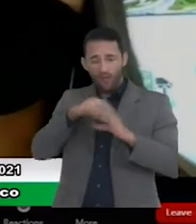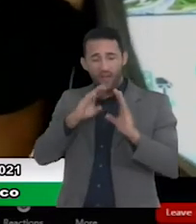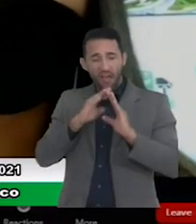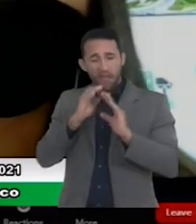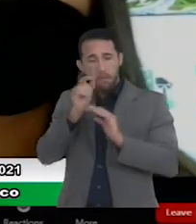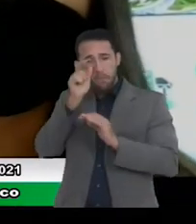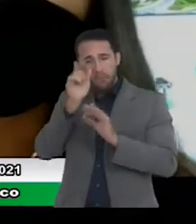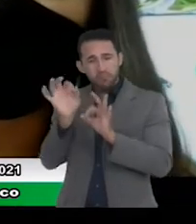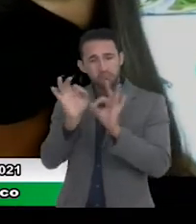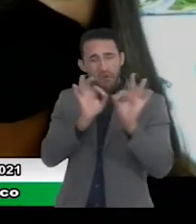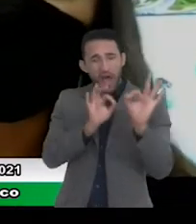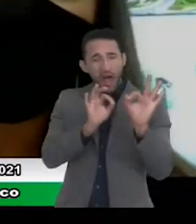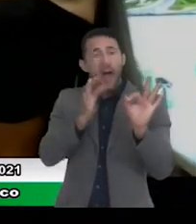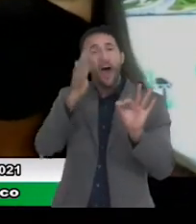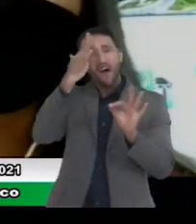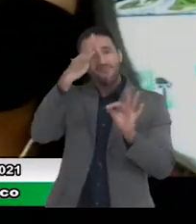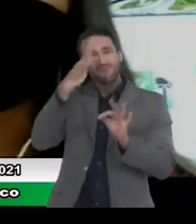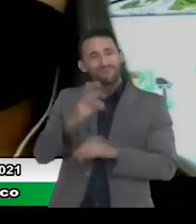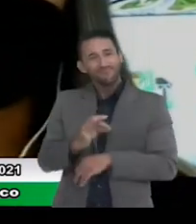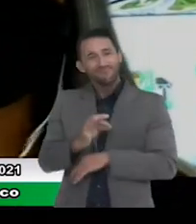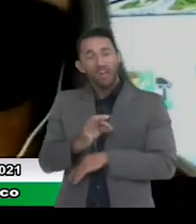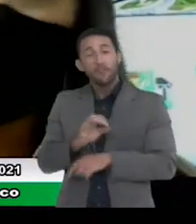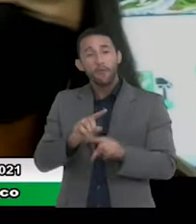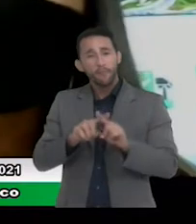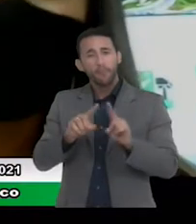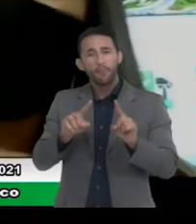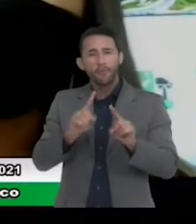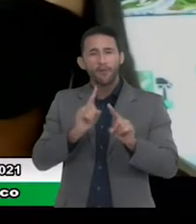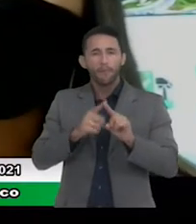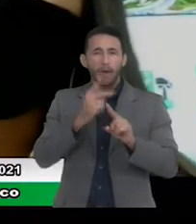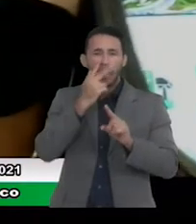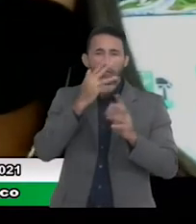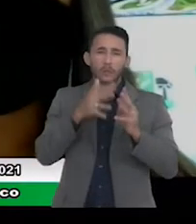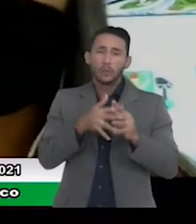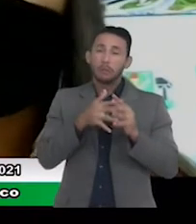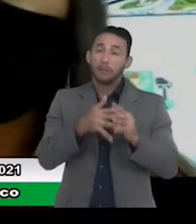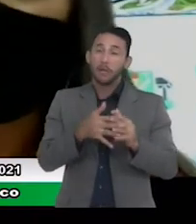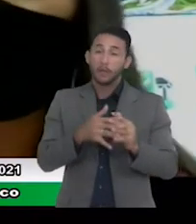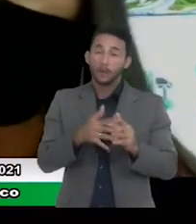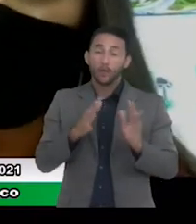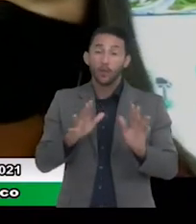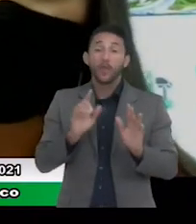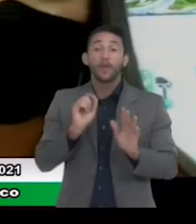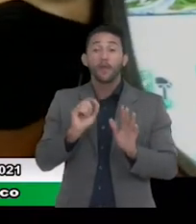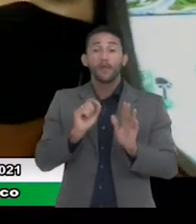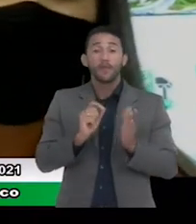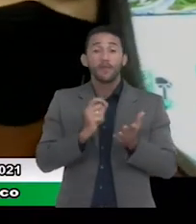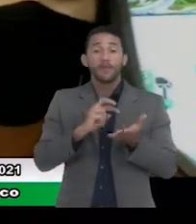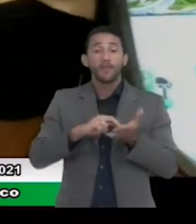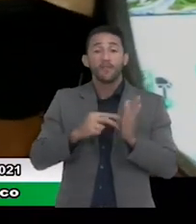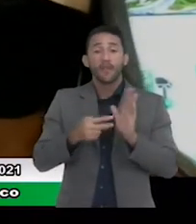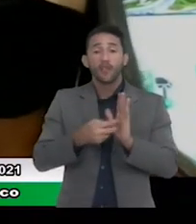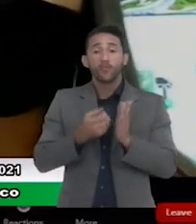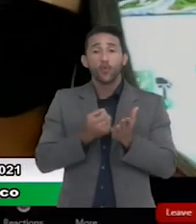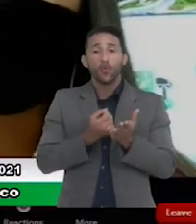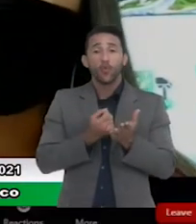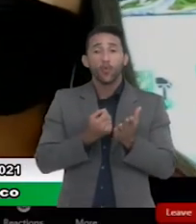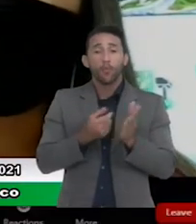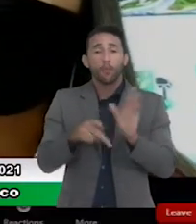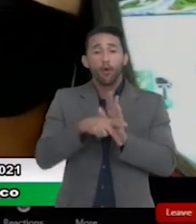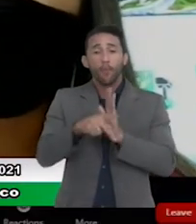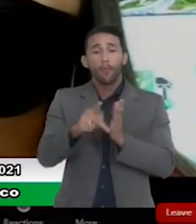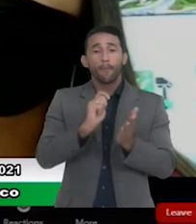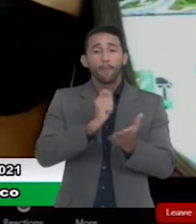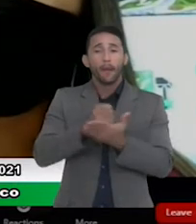acaba desmistificando um pouco essa questão complexa que é que são as contas públicas que de fato são mesmo mas